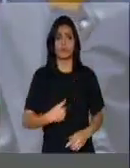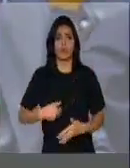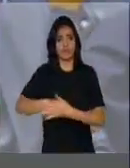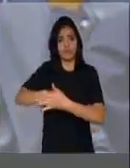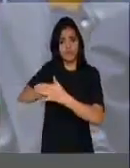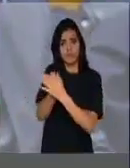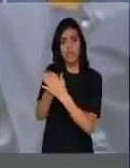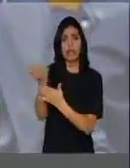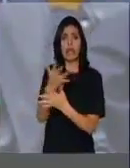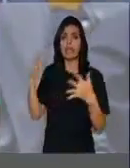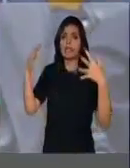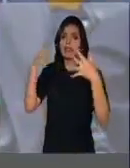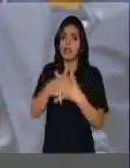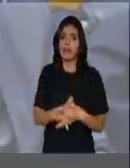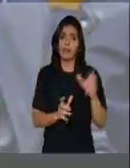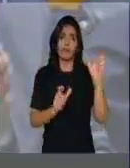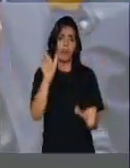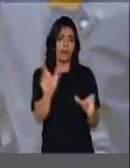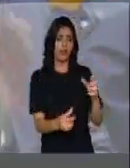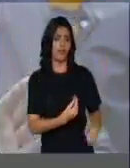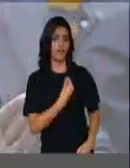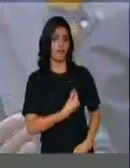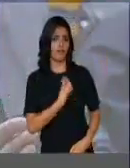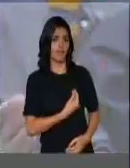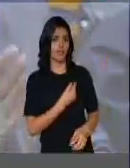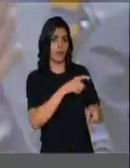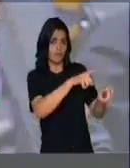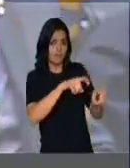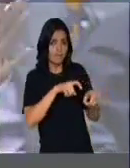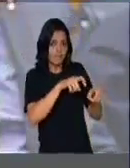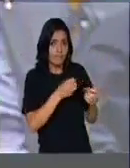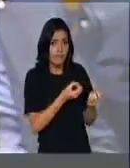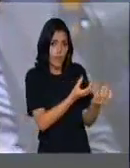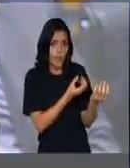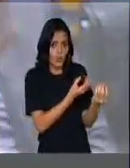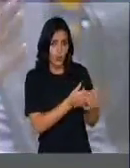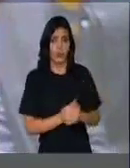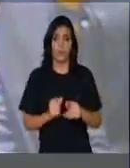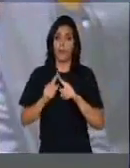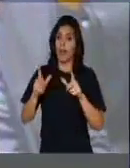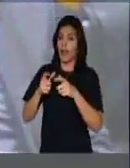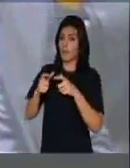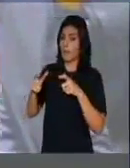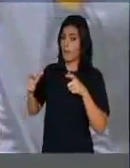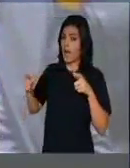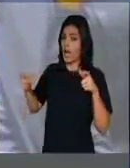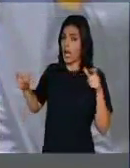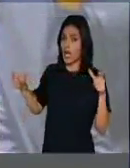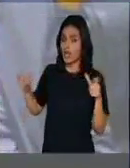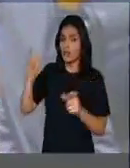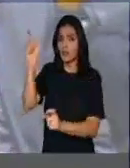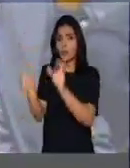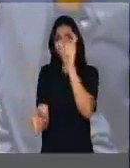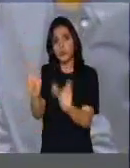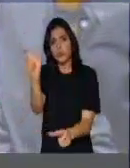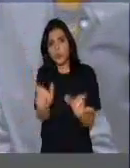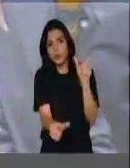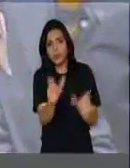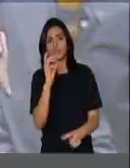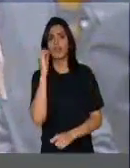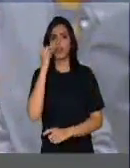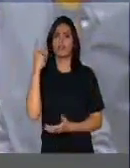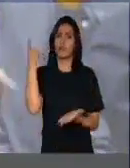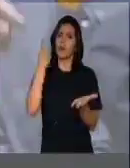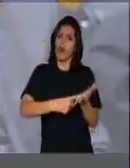está querendo atrapalhar a vida dos produtores. Mas a maioria, a maioria absoluta dos parlamentares dessa casa tem